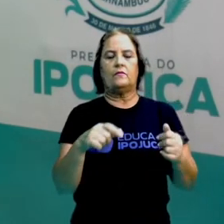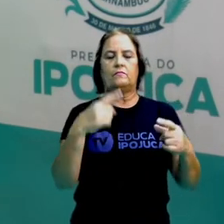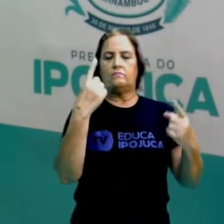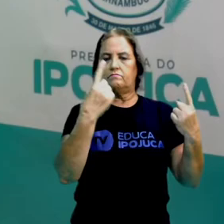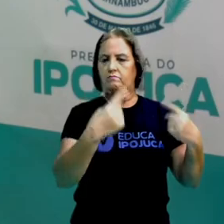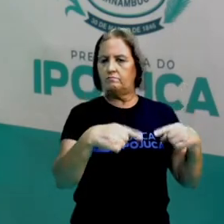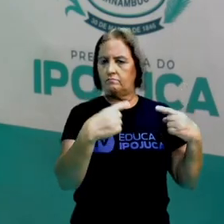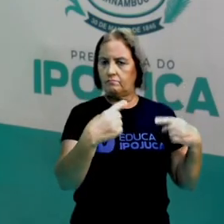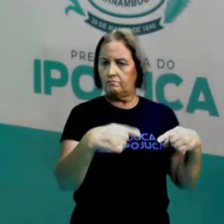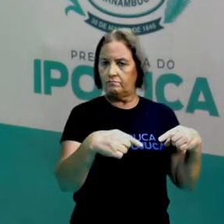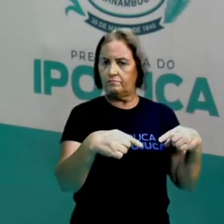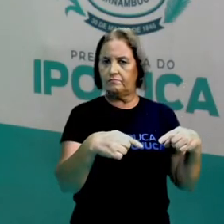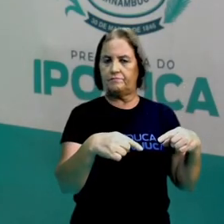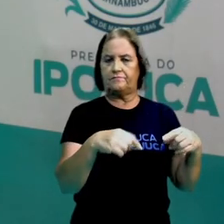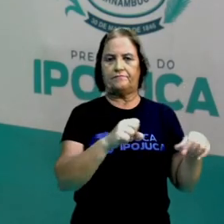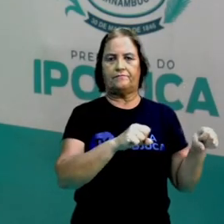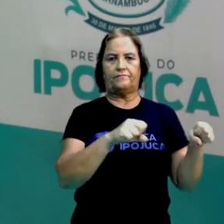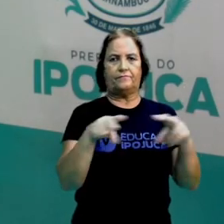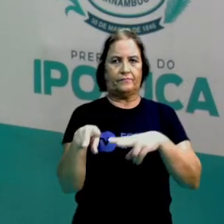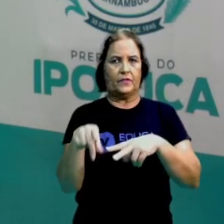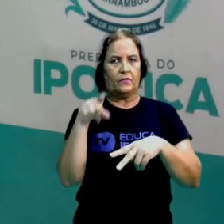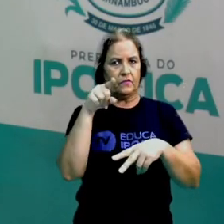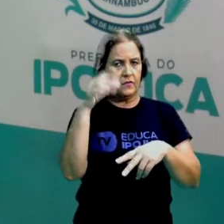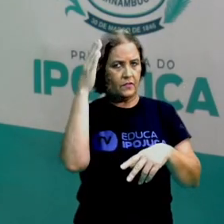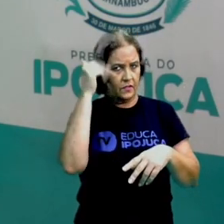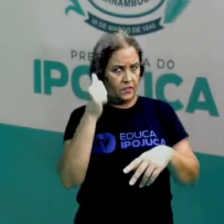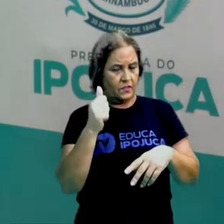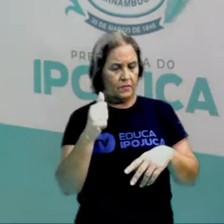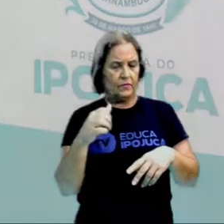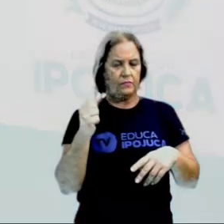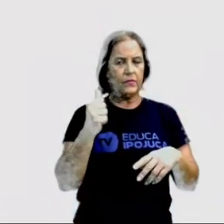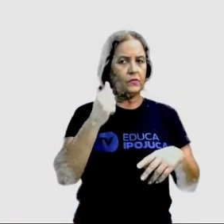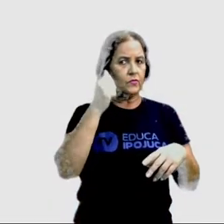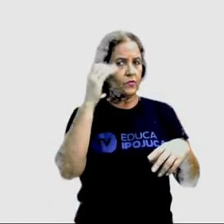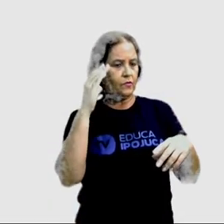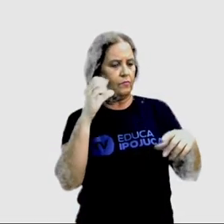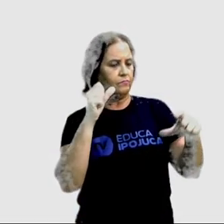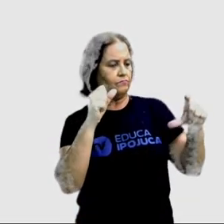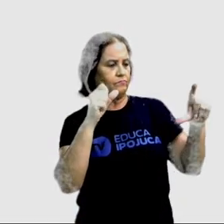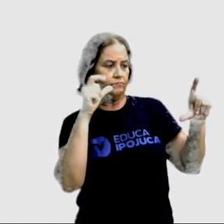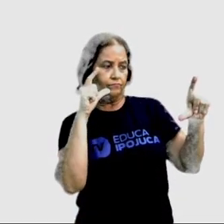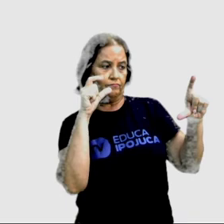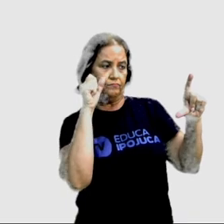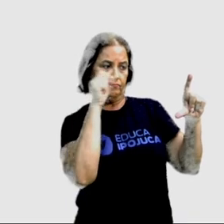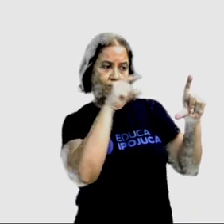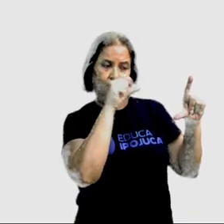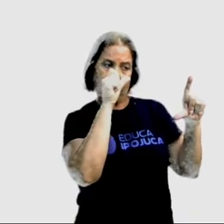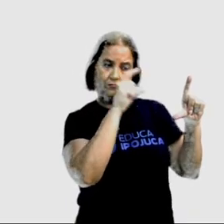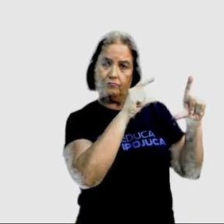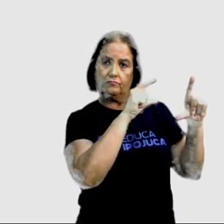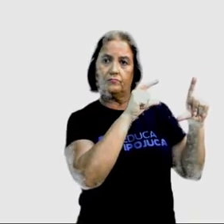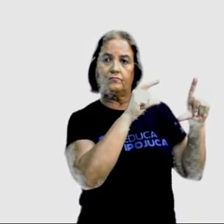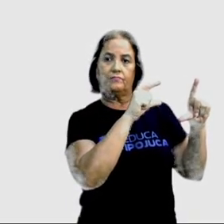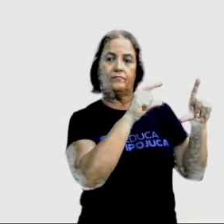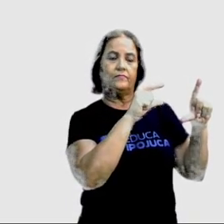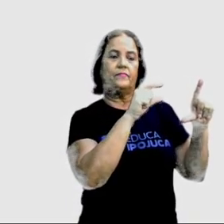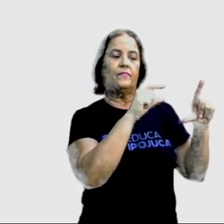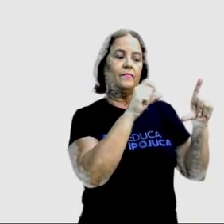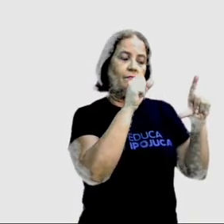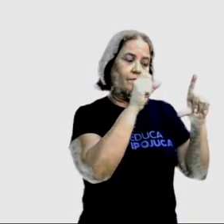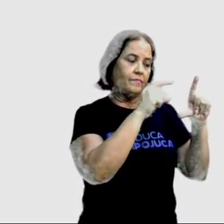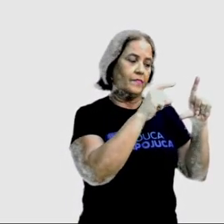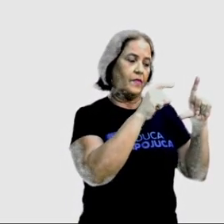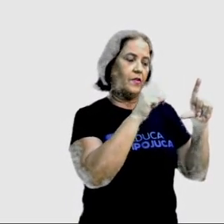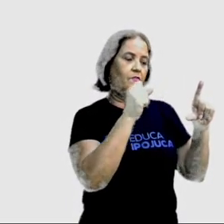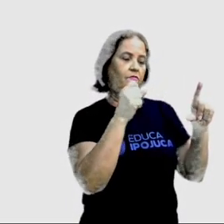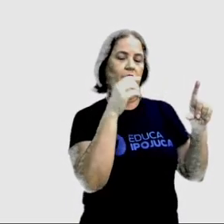Você já sabe o que tem que fazer. É só pegar a câmera do seu celular, apontar aqui para a sua TV e você vai ser